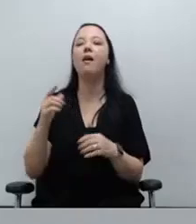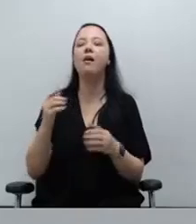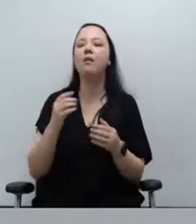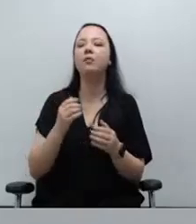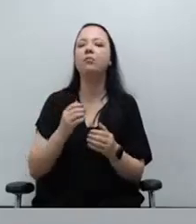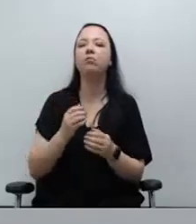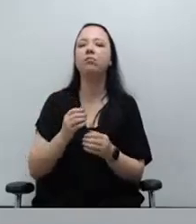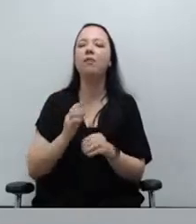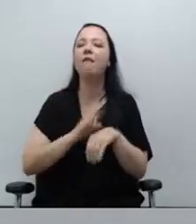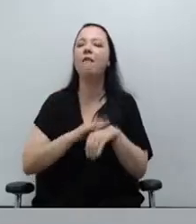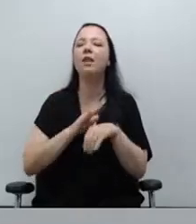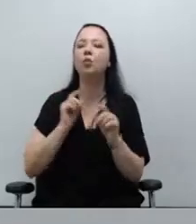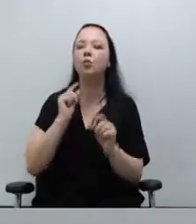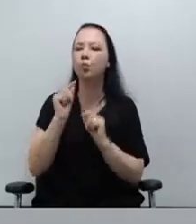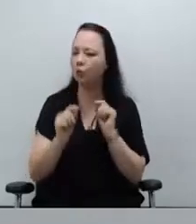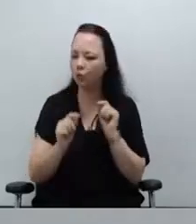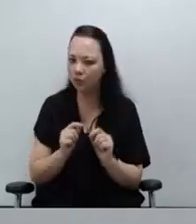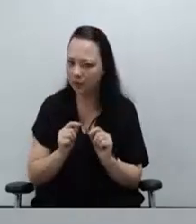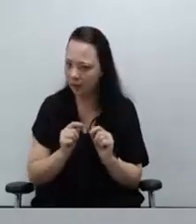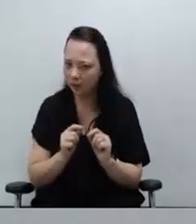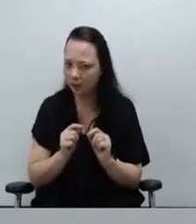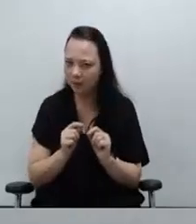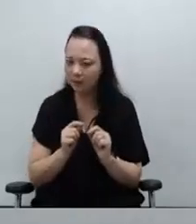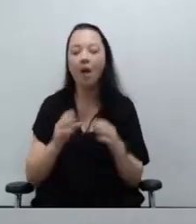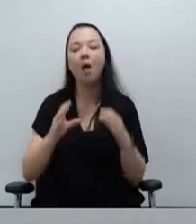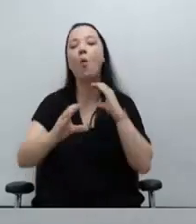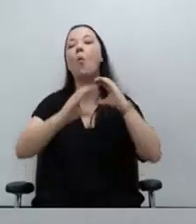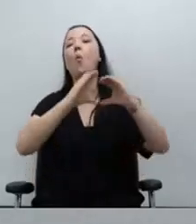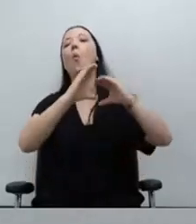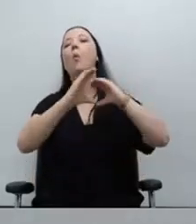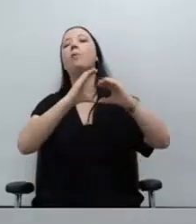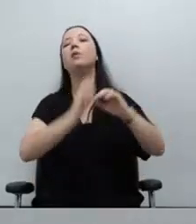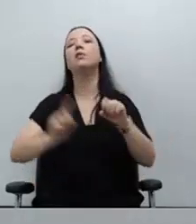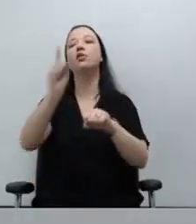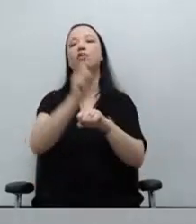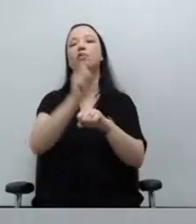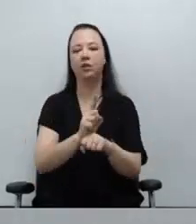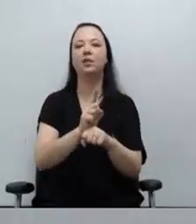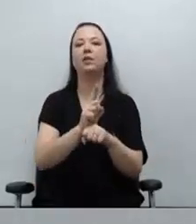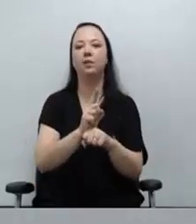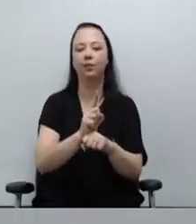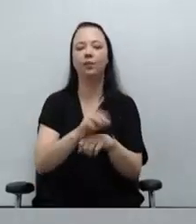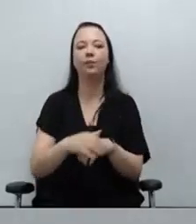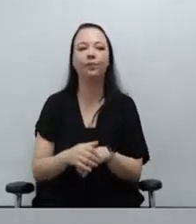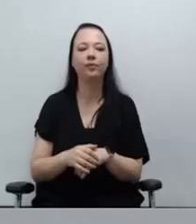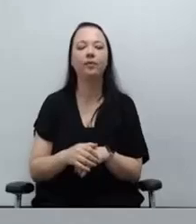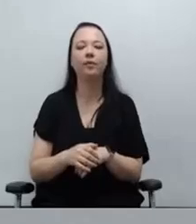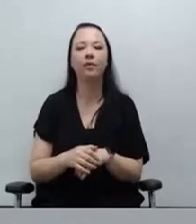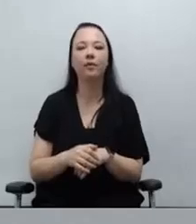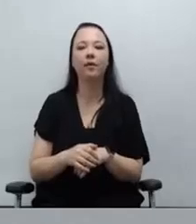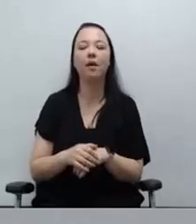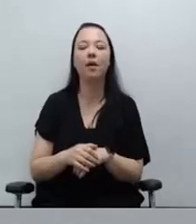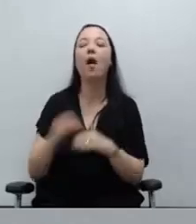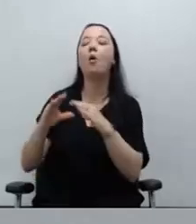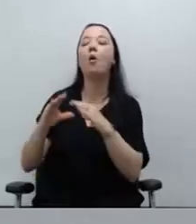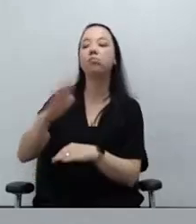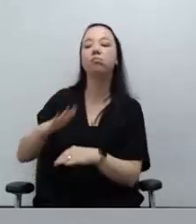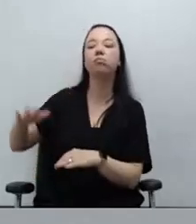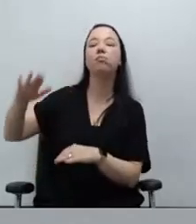das atividades da gestão nessa semana. A Defensora Pública Geral e eu estivemos essa semana